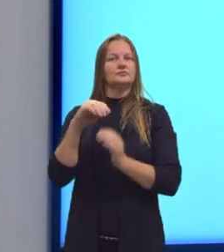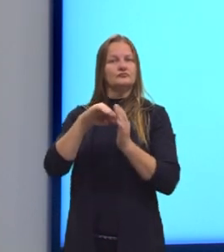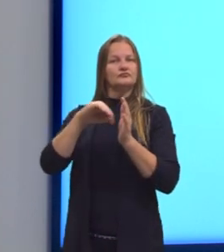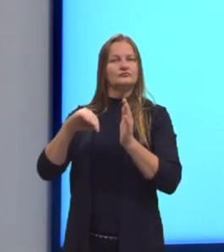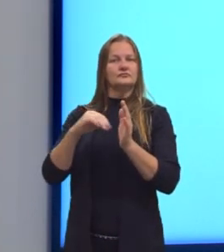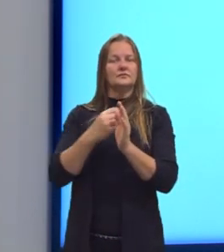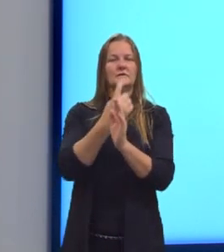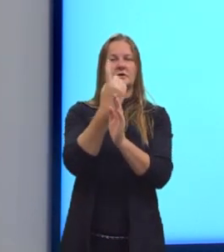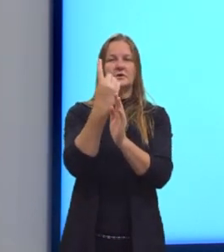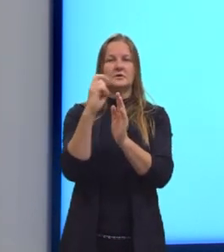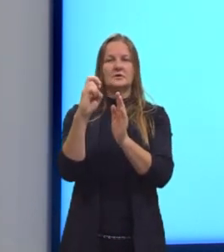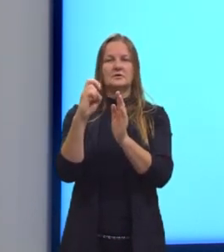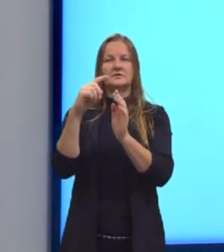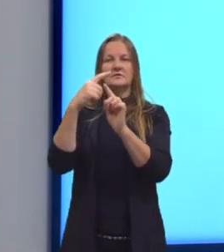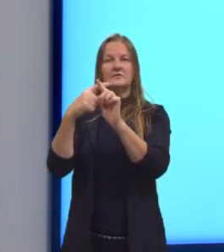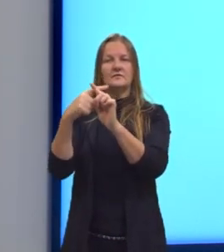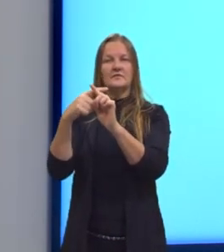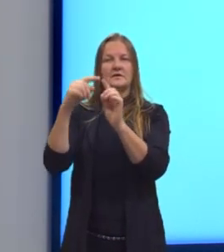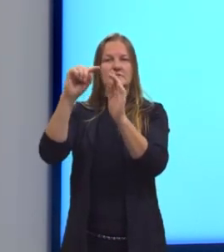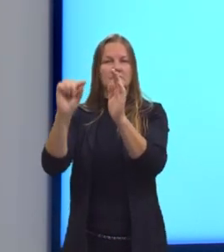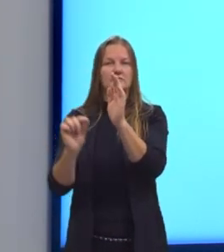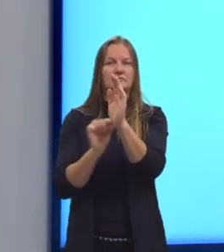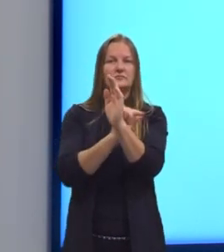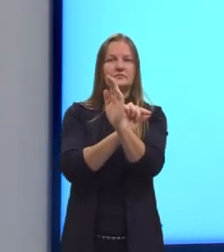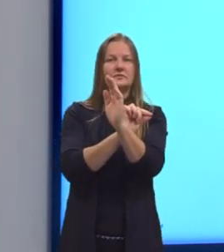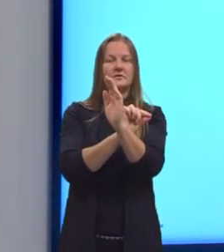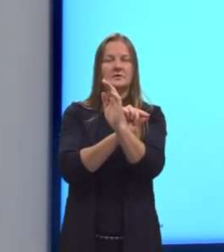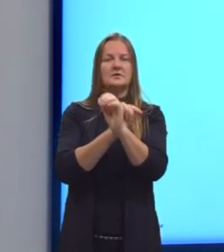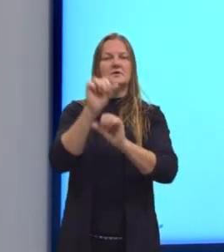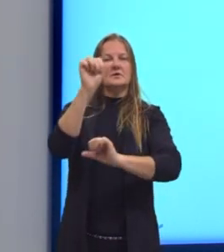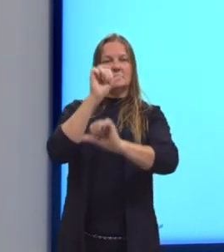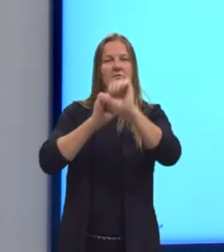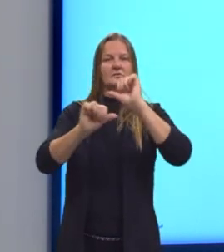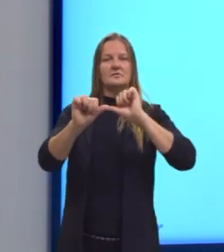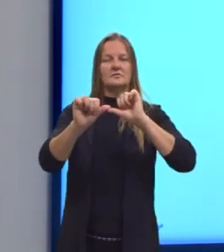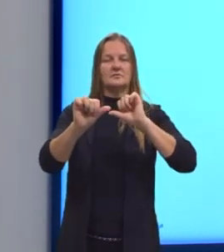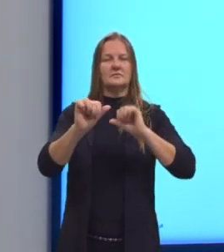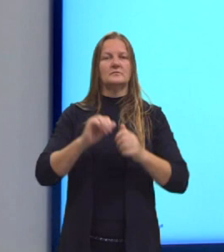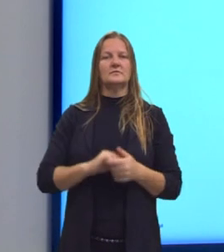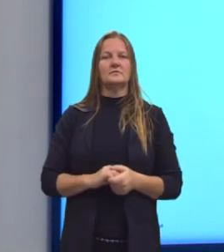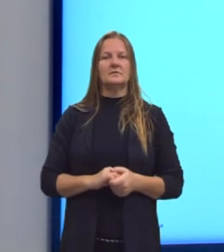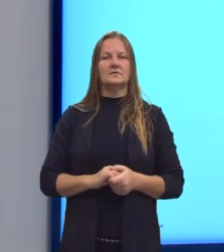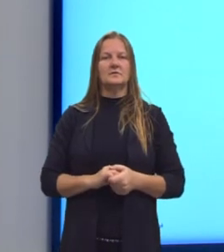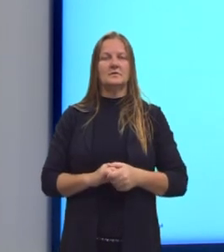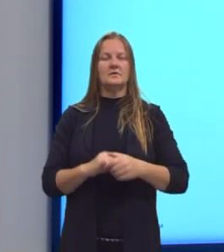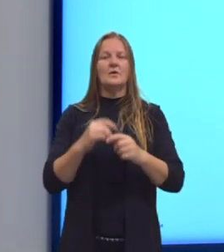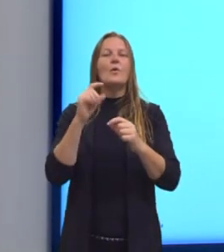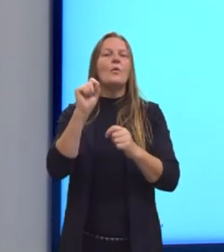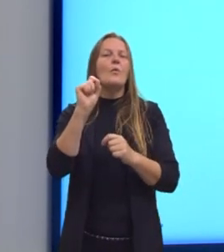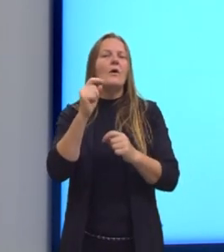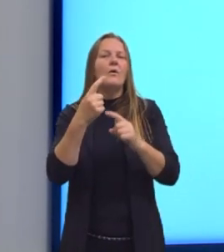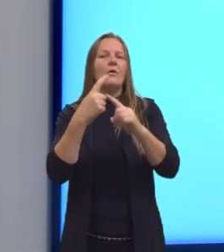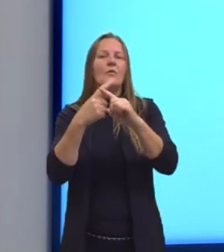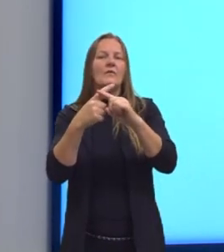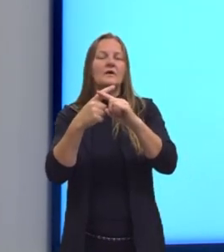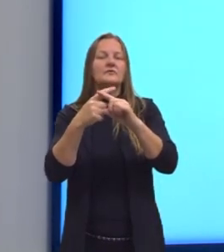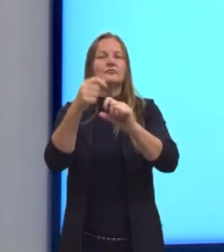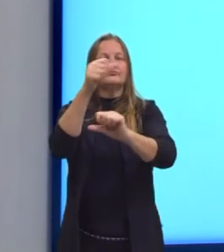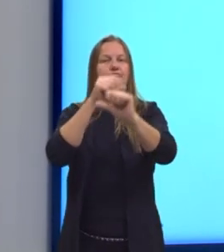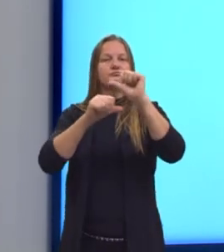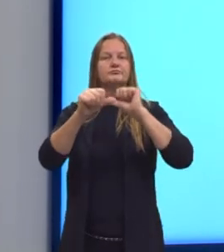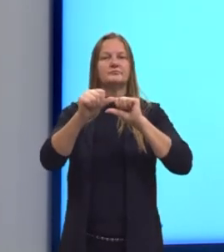que estava multiplicando, nós vamos utilizar a operação inversa. O inverso da multiplicação é a divisão.